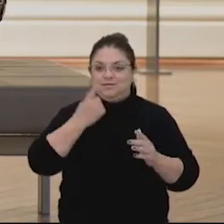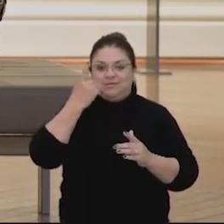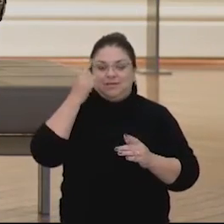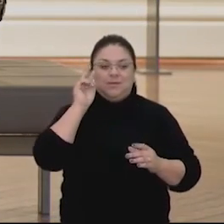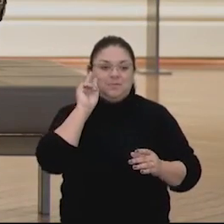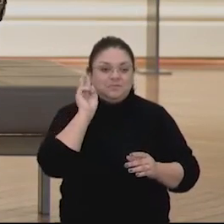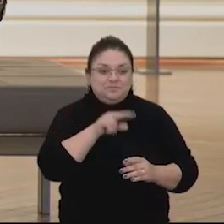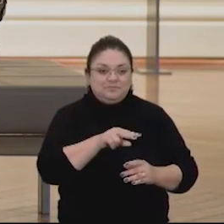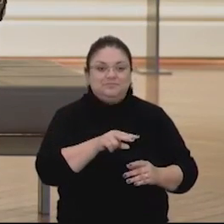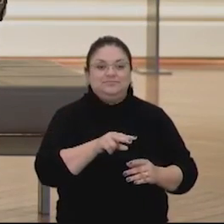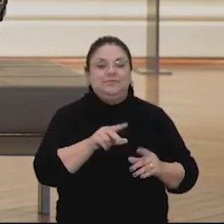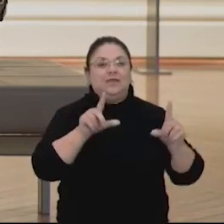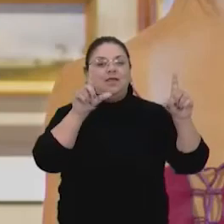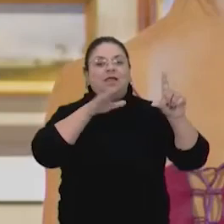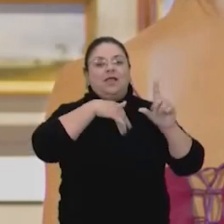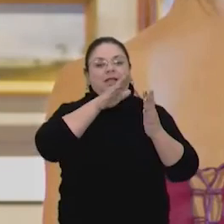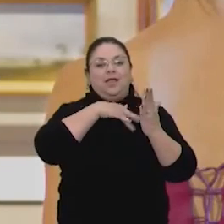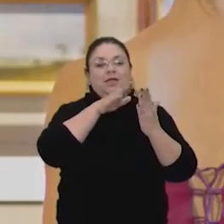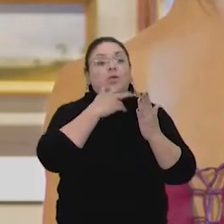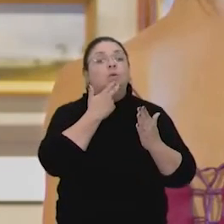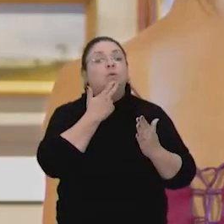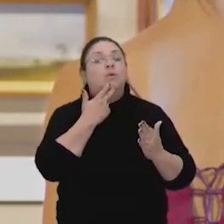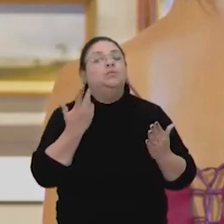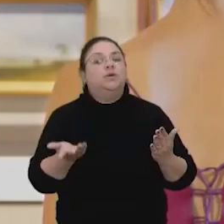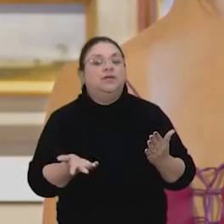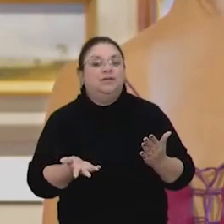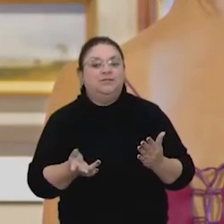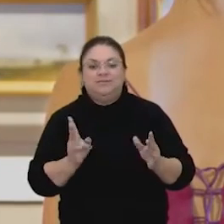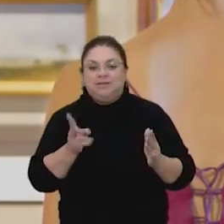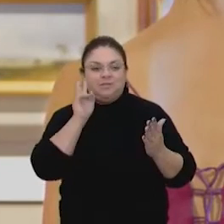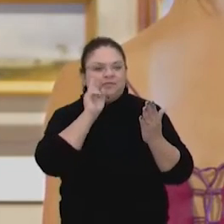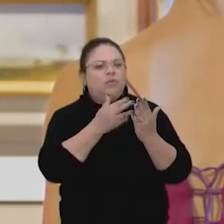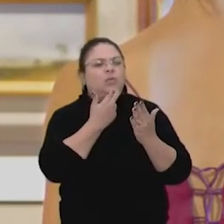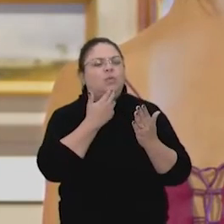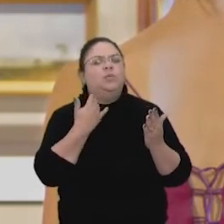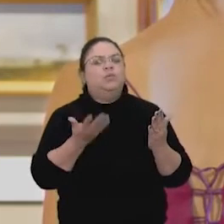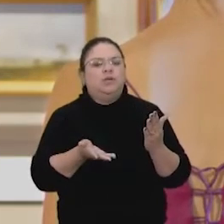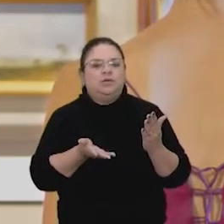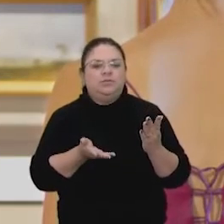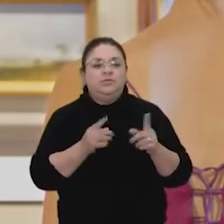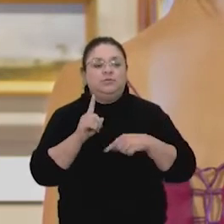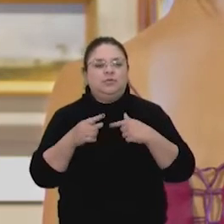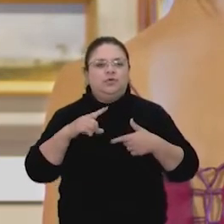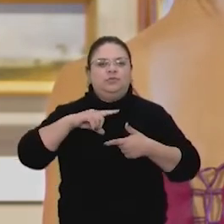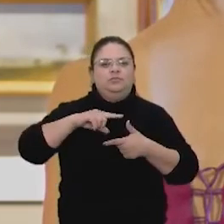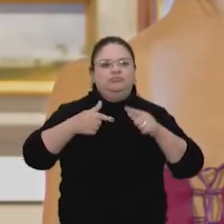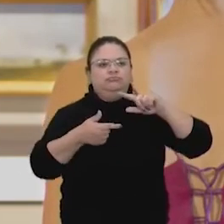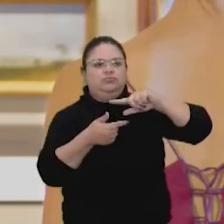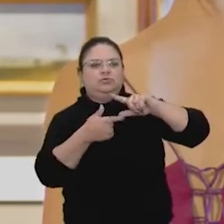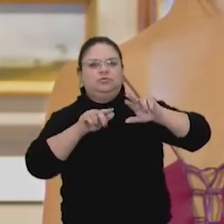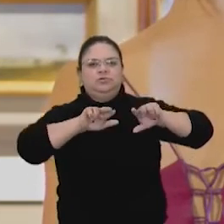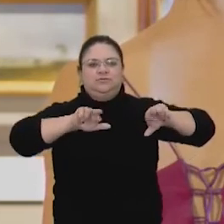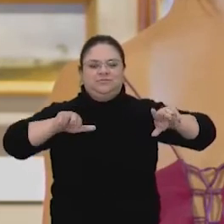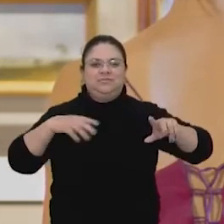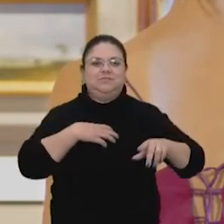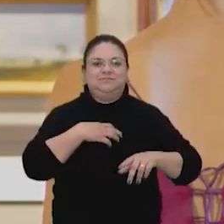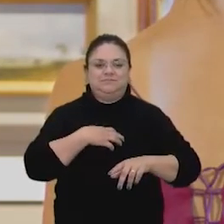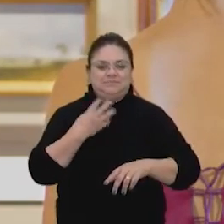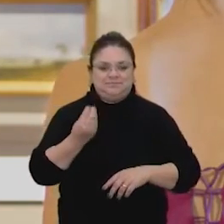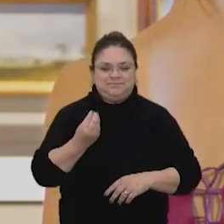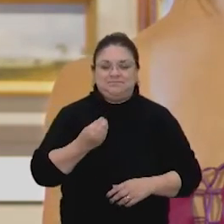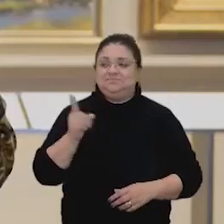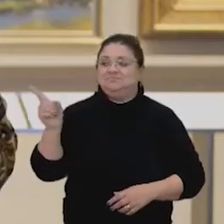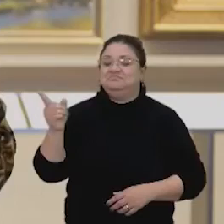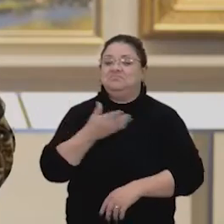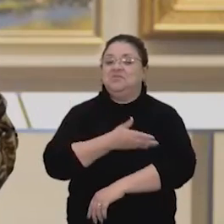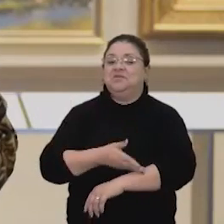a primeira coisa que eu olho numa obra de arte, eu sou a cor. A primeira coisa que eu olho é a cor. Depois, eu vou olhar as formas. E você, geralmente, o você olha primeiro, assim, numa obra